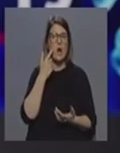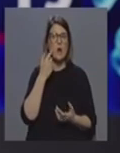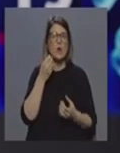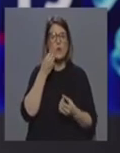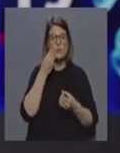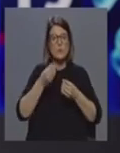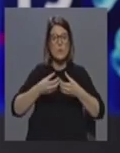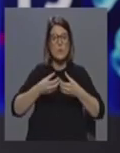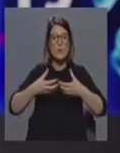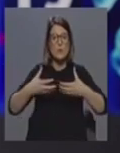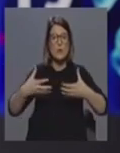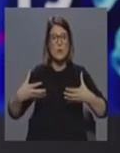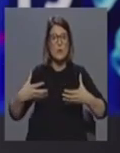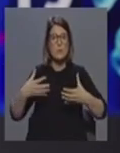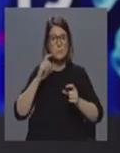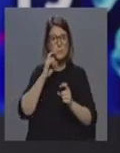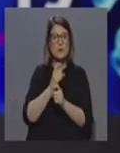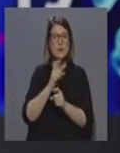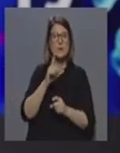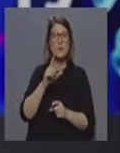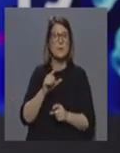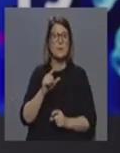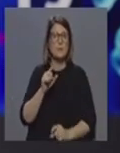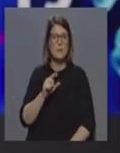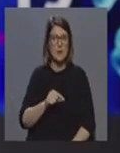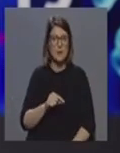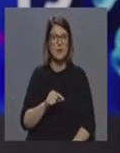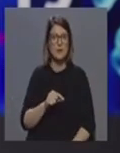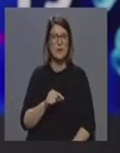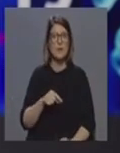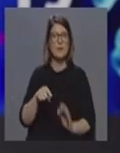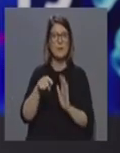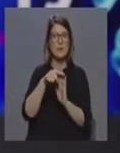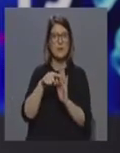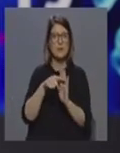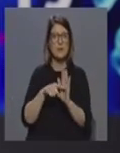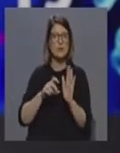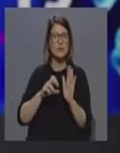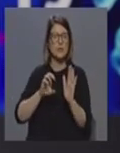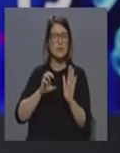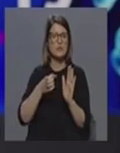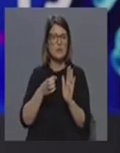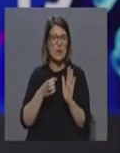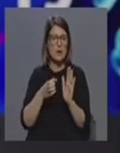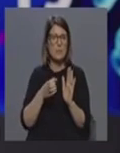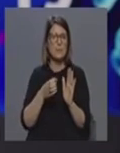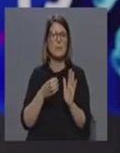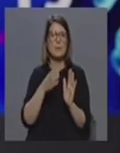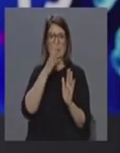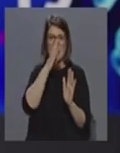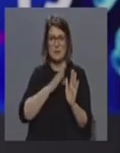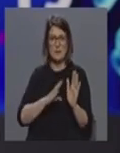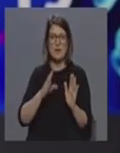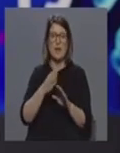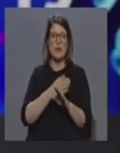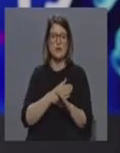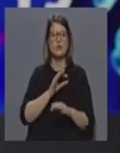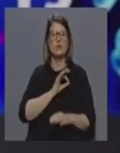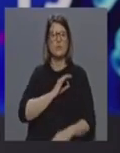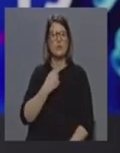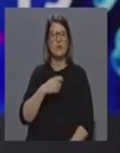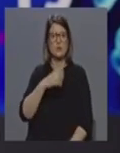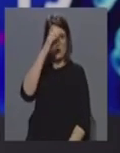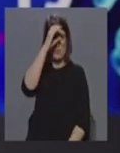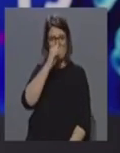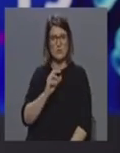surto, quer depois também as próprias implementações das medidas aqui na região. Já tinha sido feita a comunicação, através do Sr. Presidente do Governo Regional dos